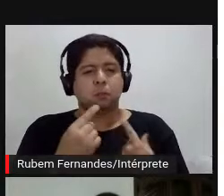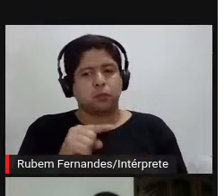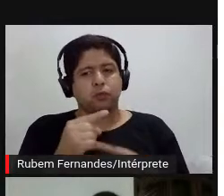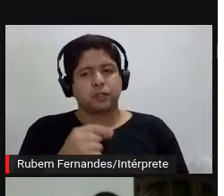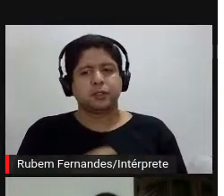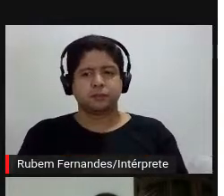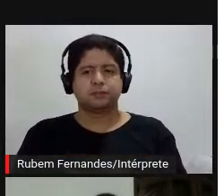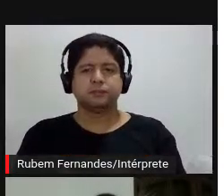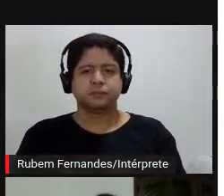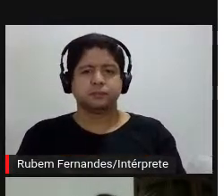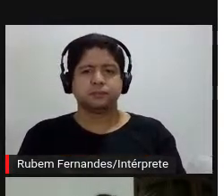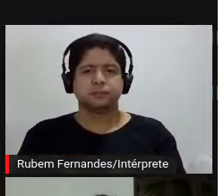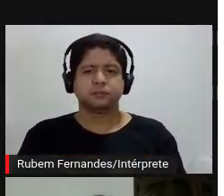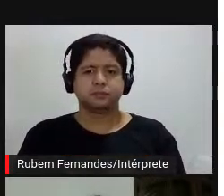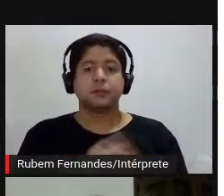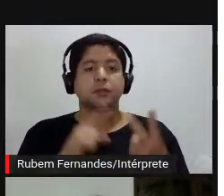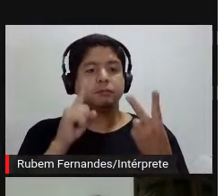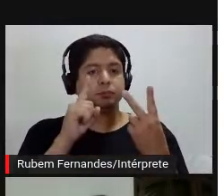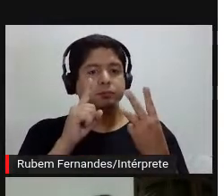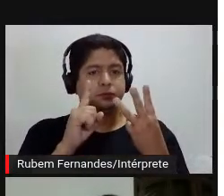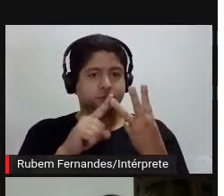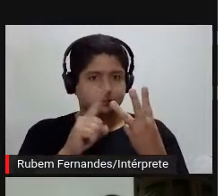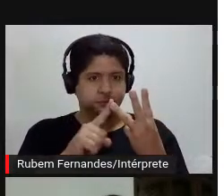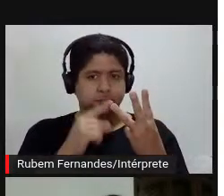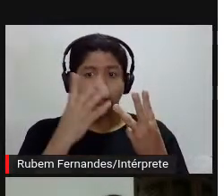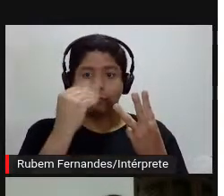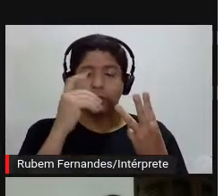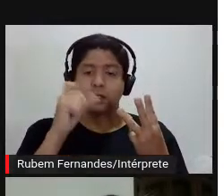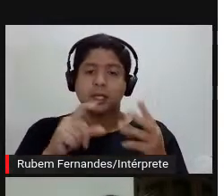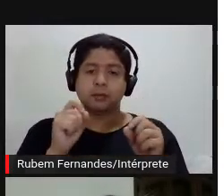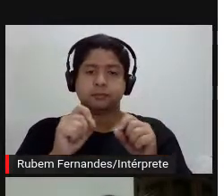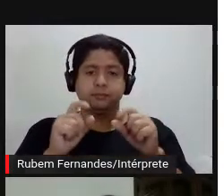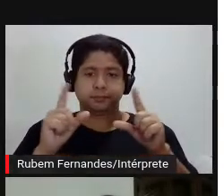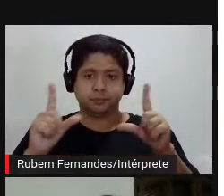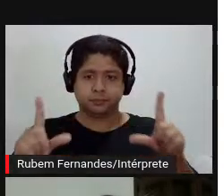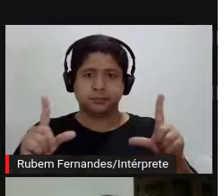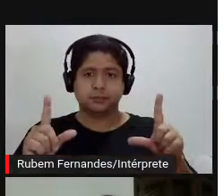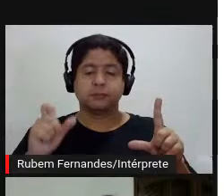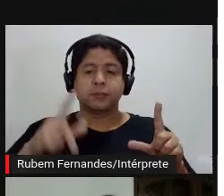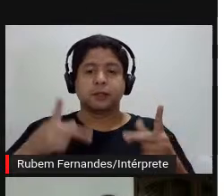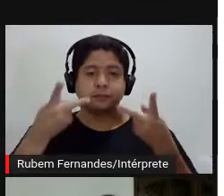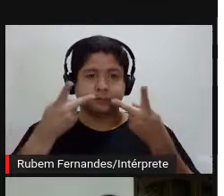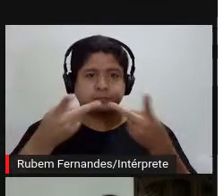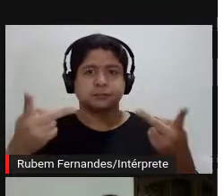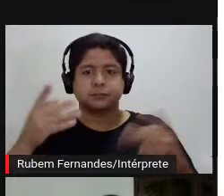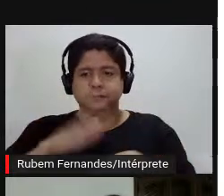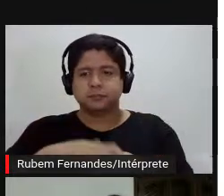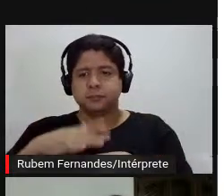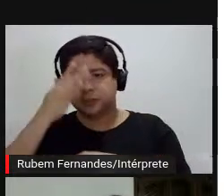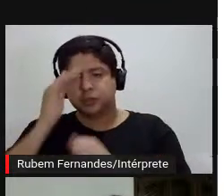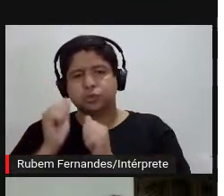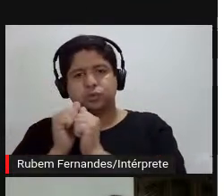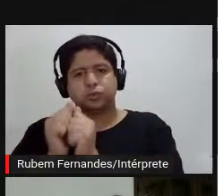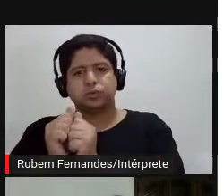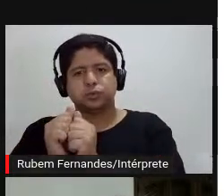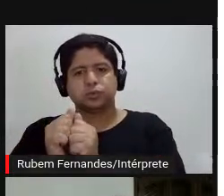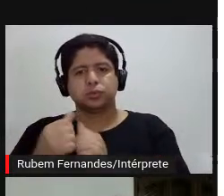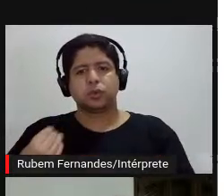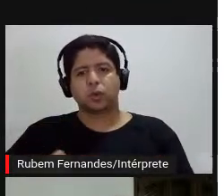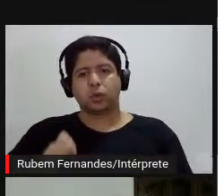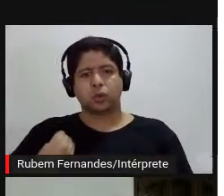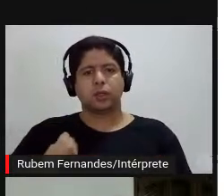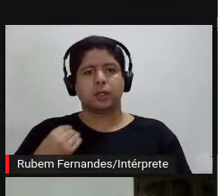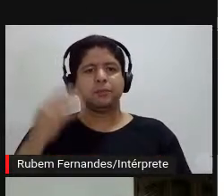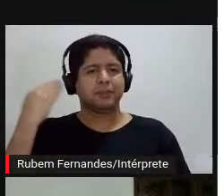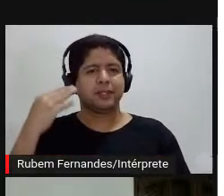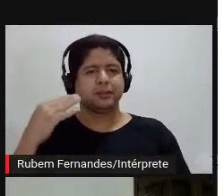na terceira foto é uma imagem da visita guiada que está disponível online do MAM, da exposição que